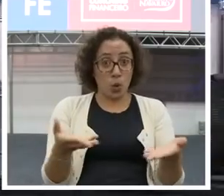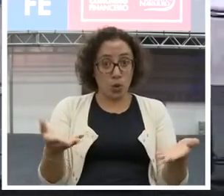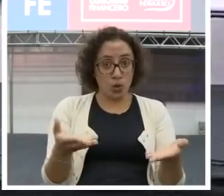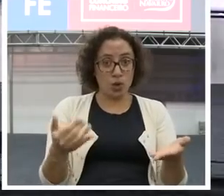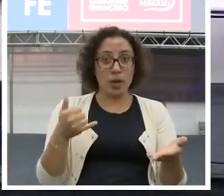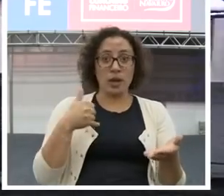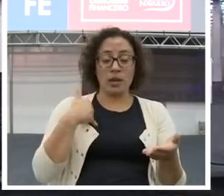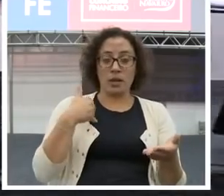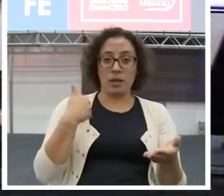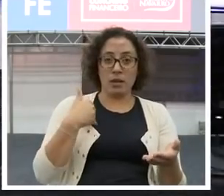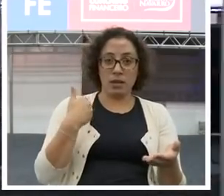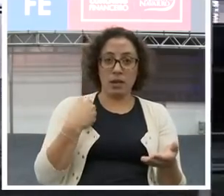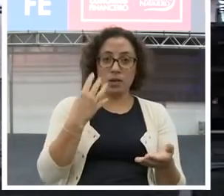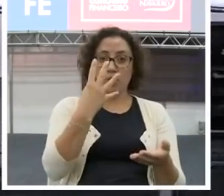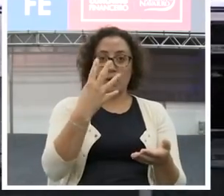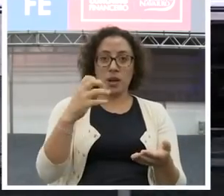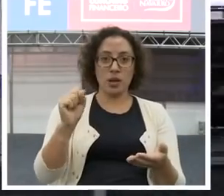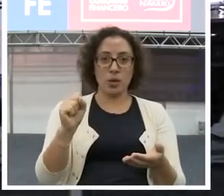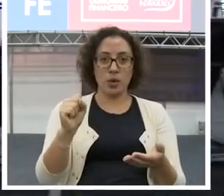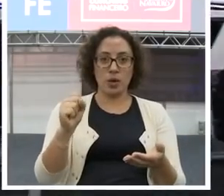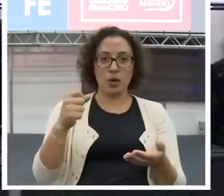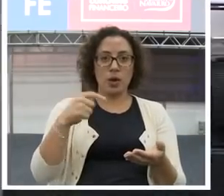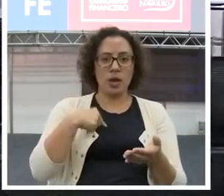Eu nunca estudei na vida.